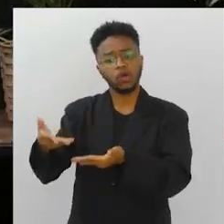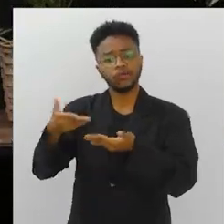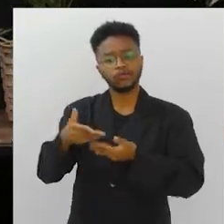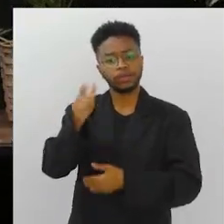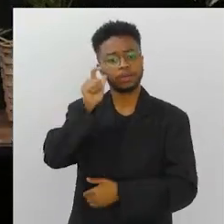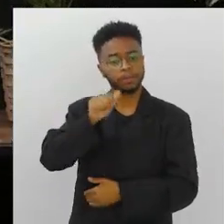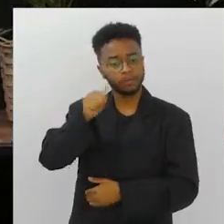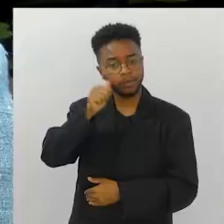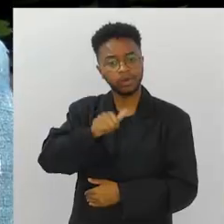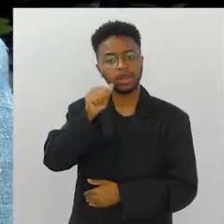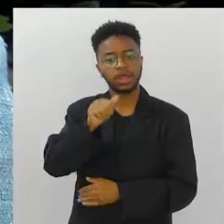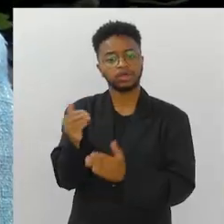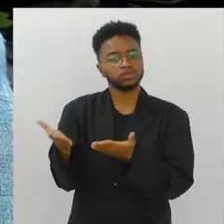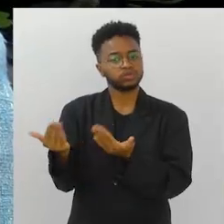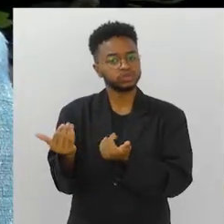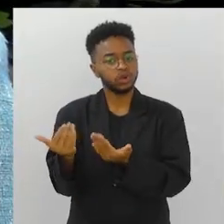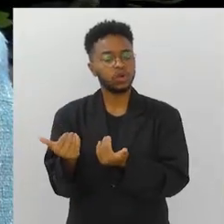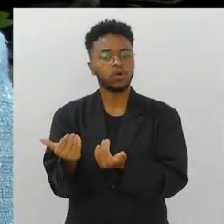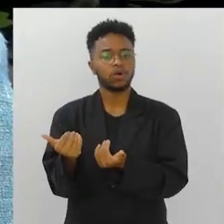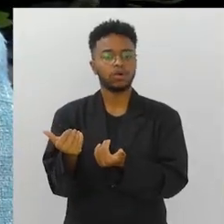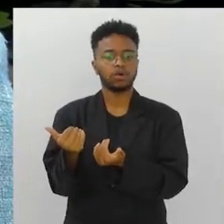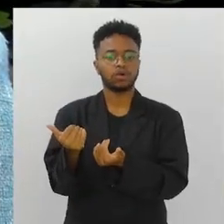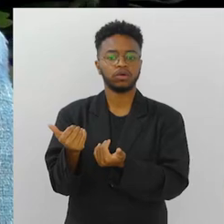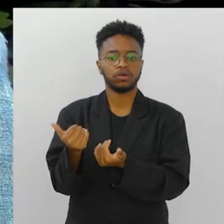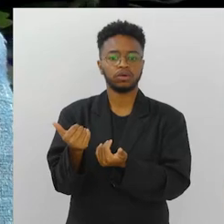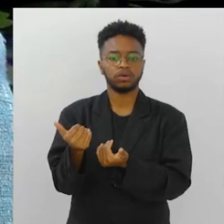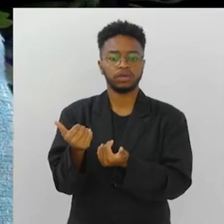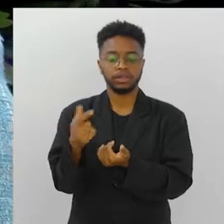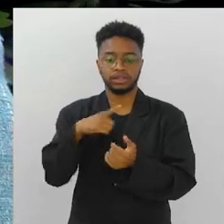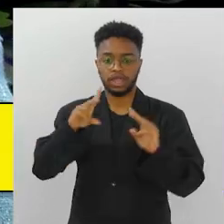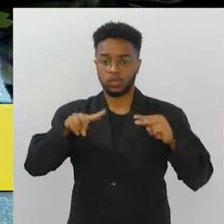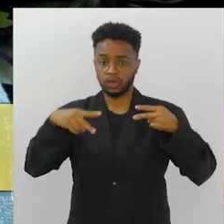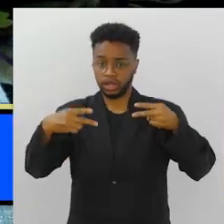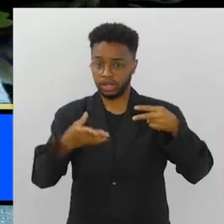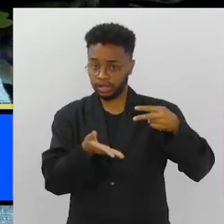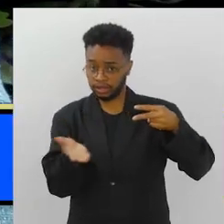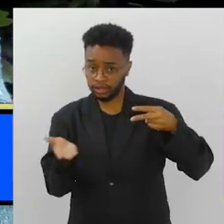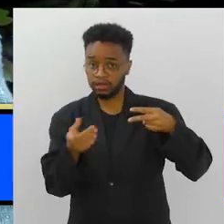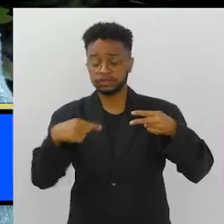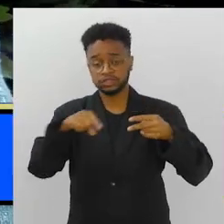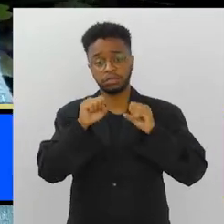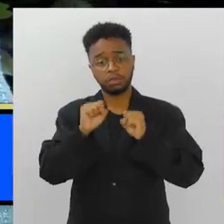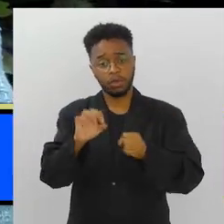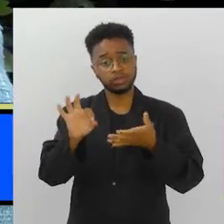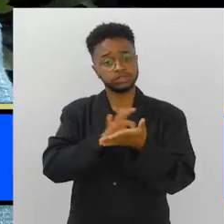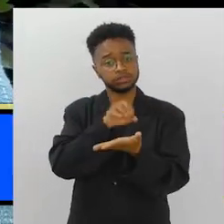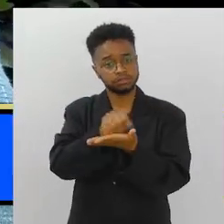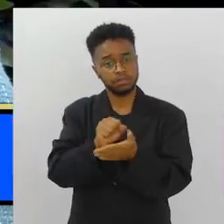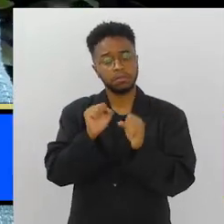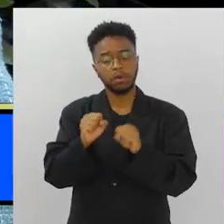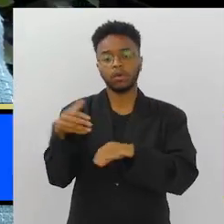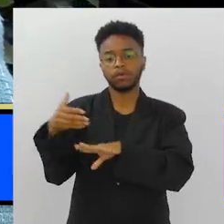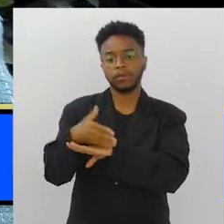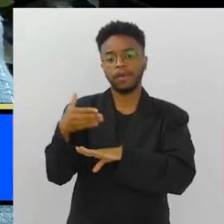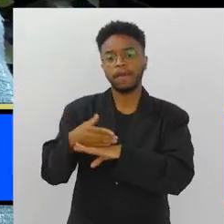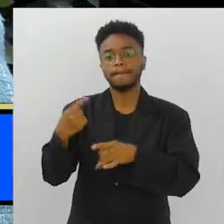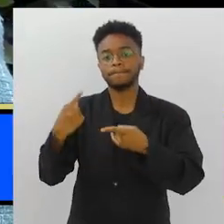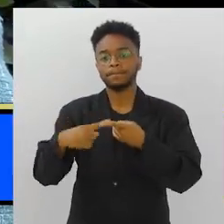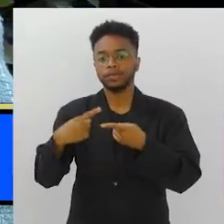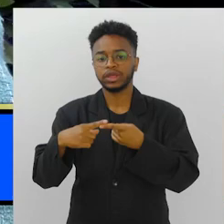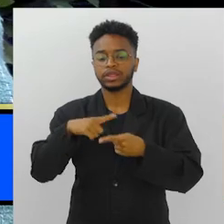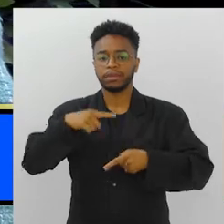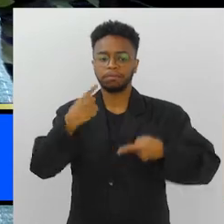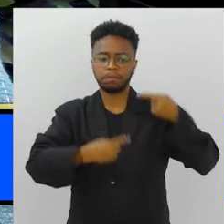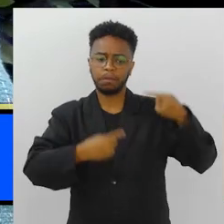convida aí as mulheres, a juventude, o link está aí, se inscreve, participa, porque